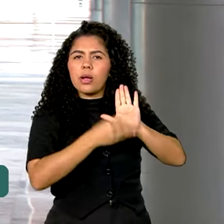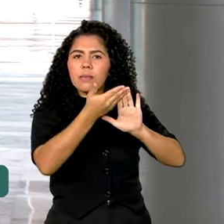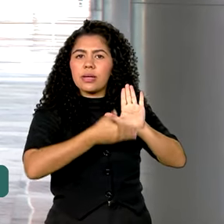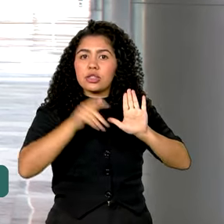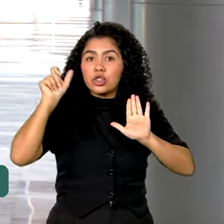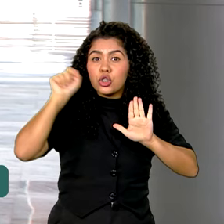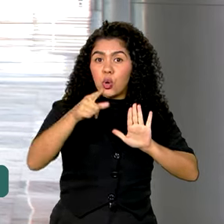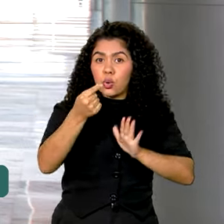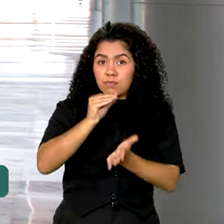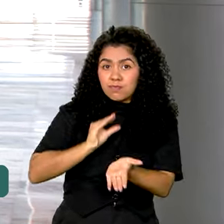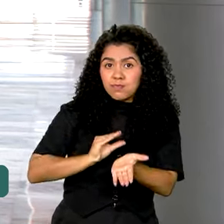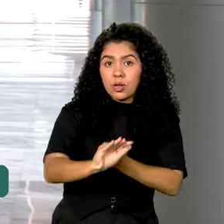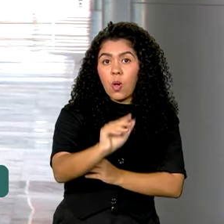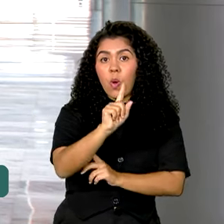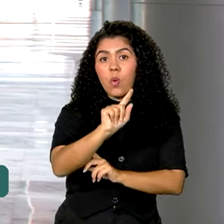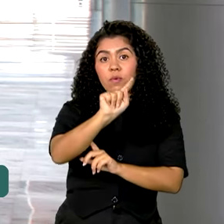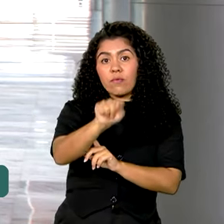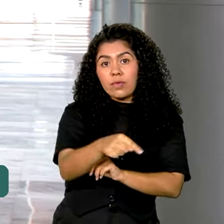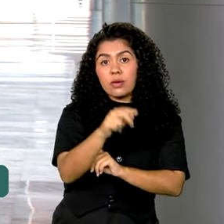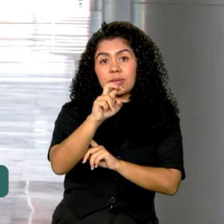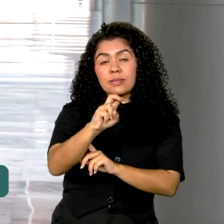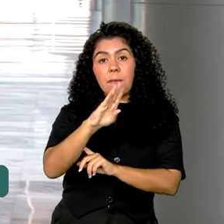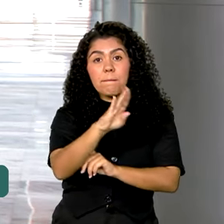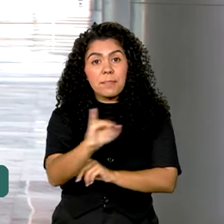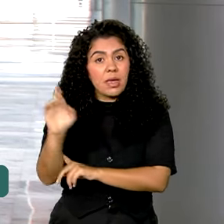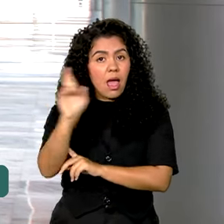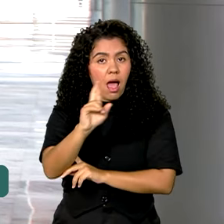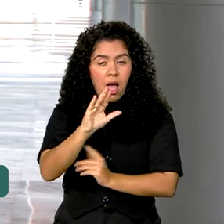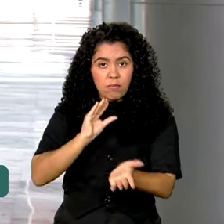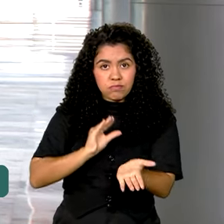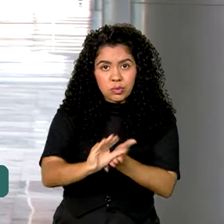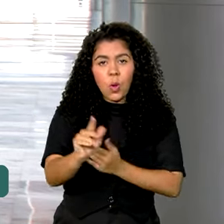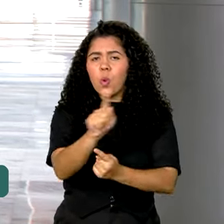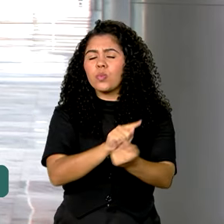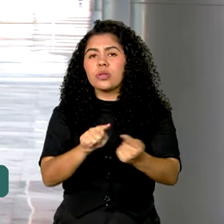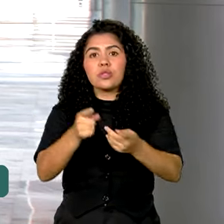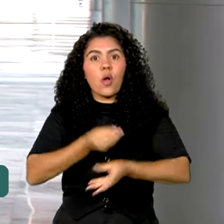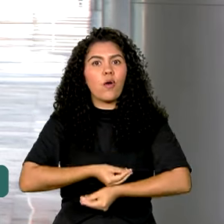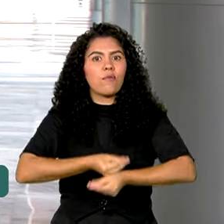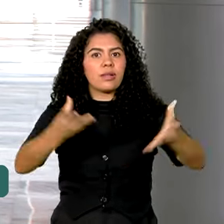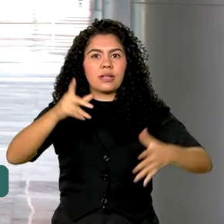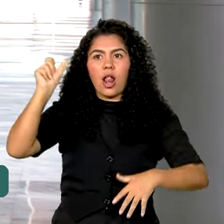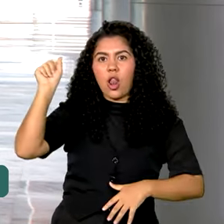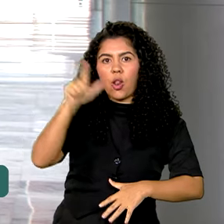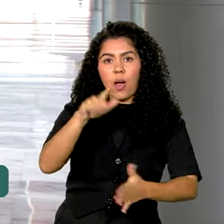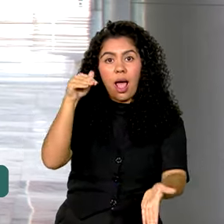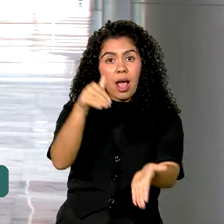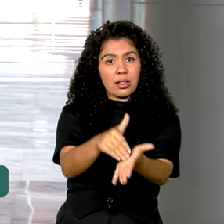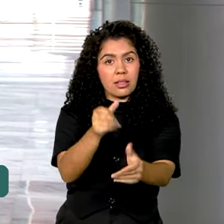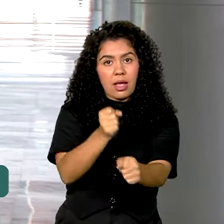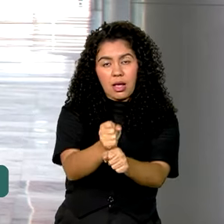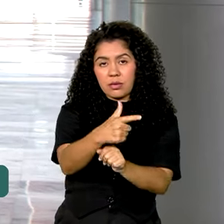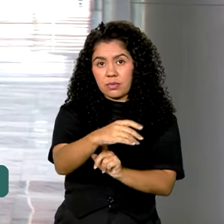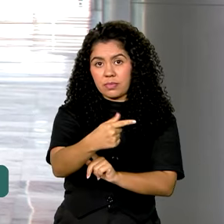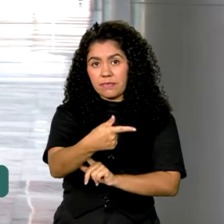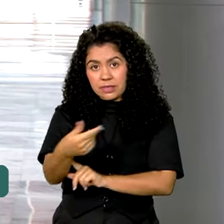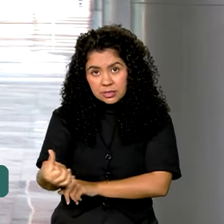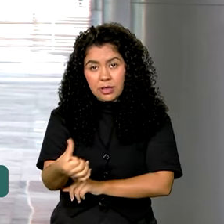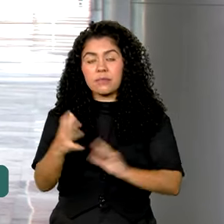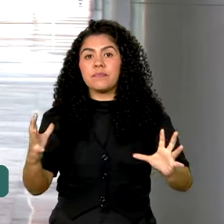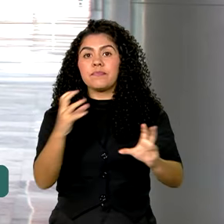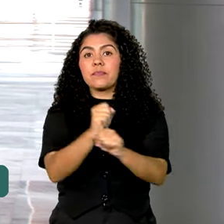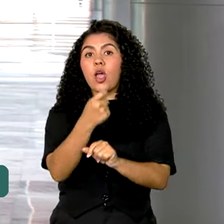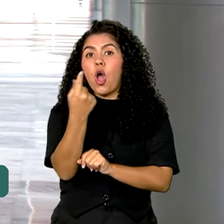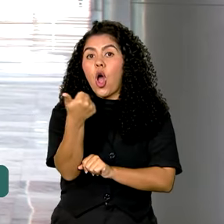serão de um bilhão e meio de reais, com a meta de levar energia a todo o estado até 2026. 11